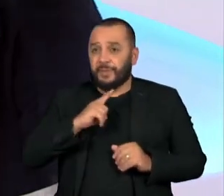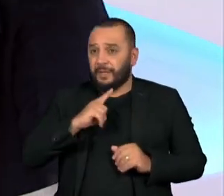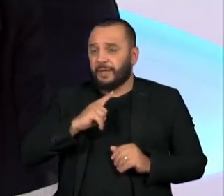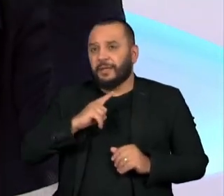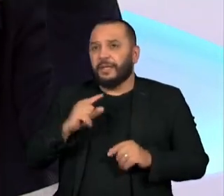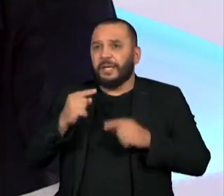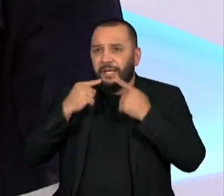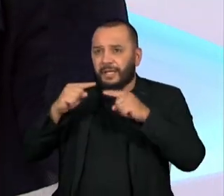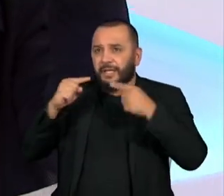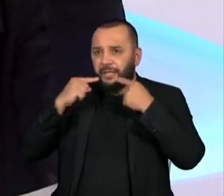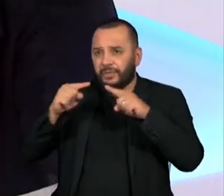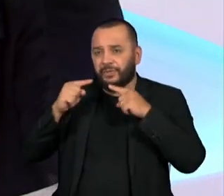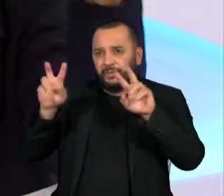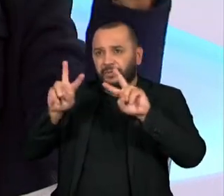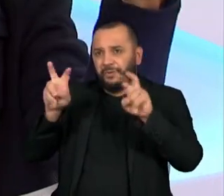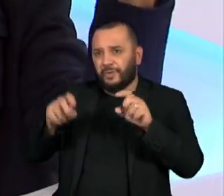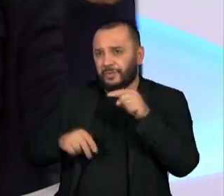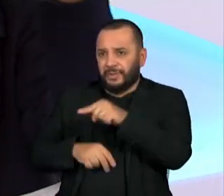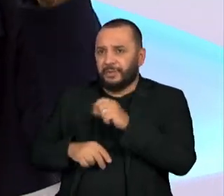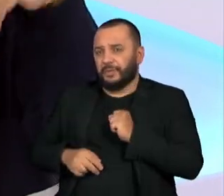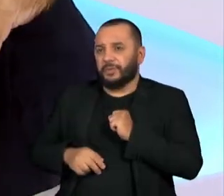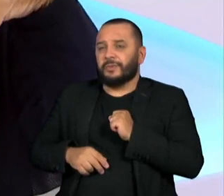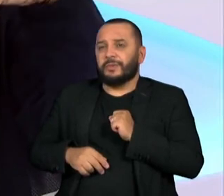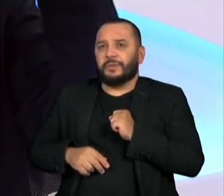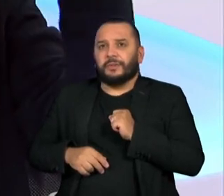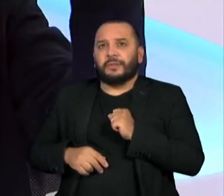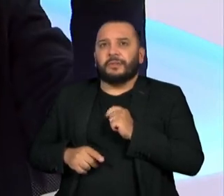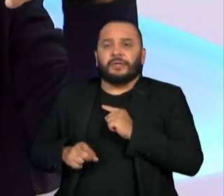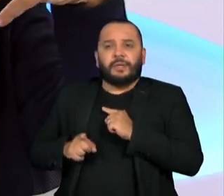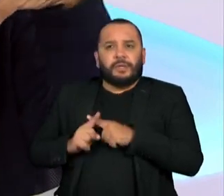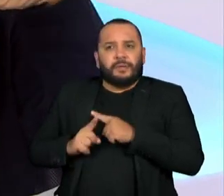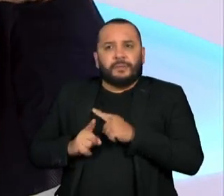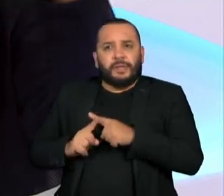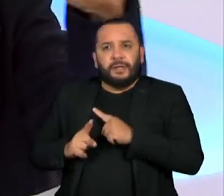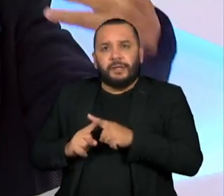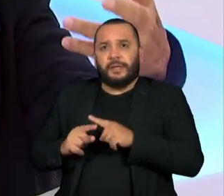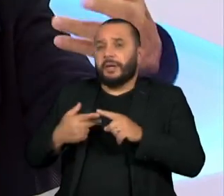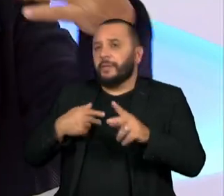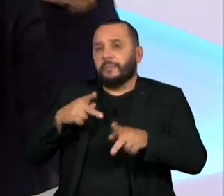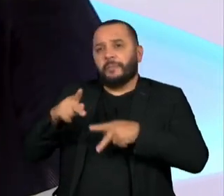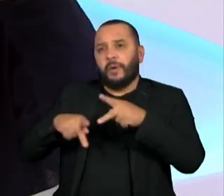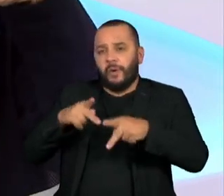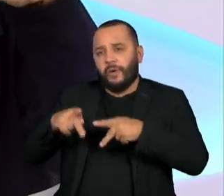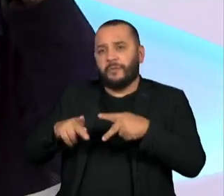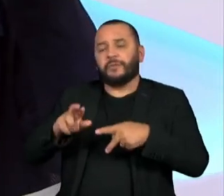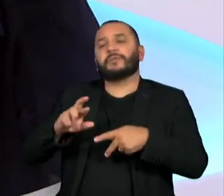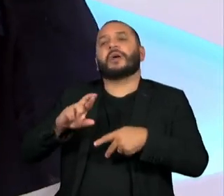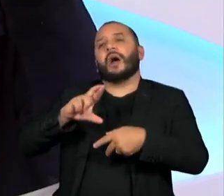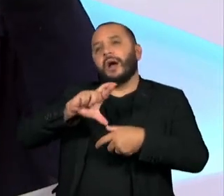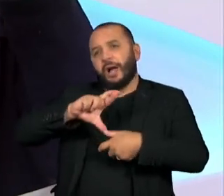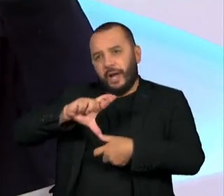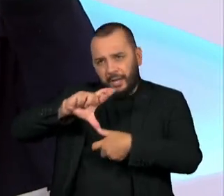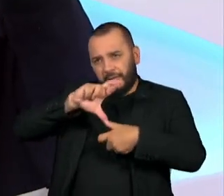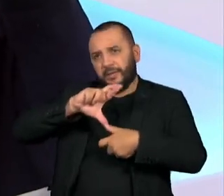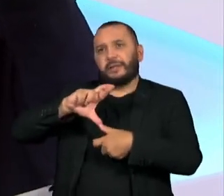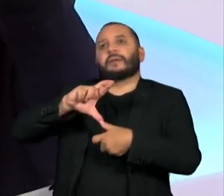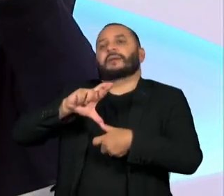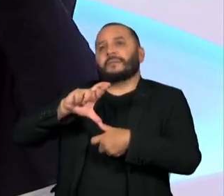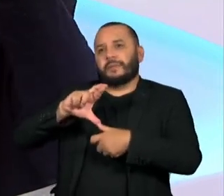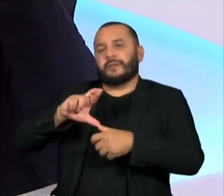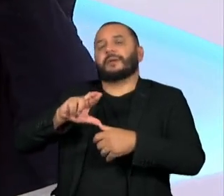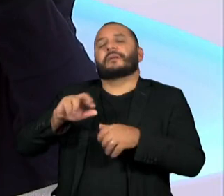disso. Da mesma maneira, ele fala com muito empenho na união dos povos do Caribe, da América do Sul, ele